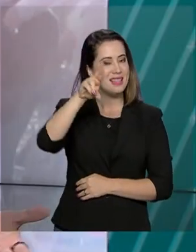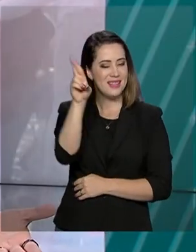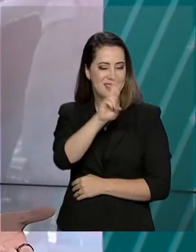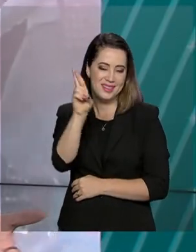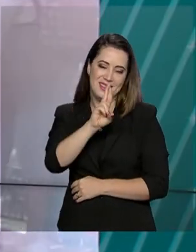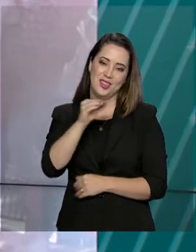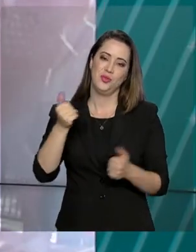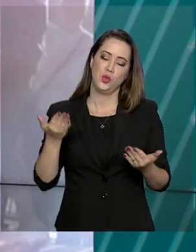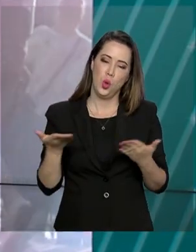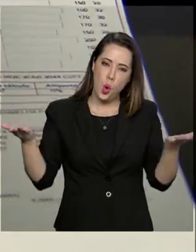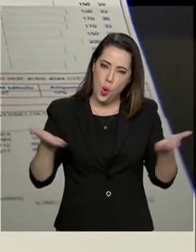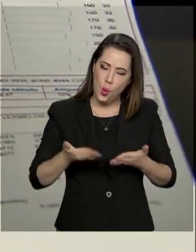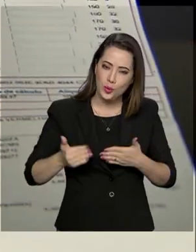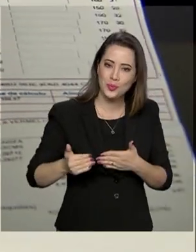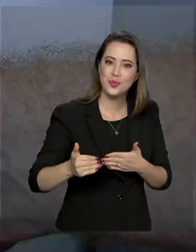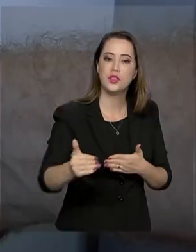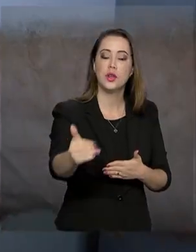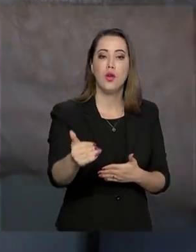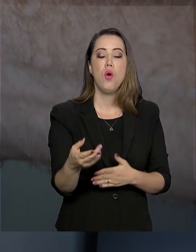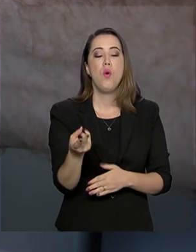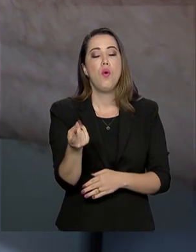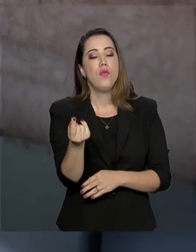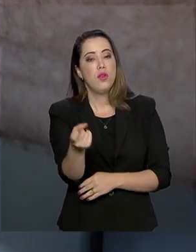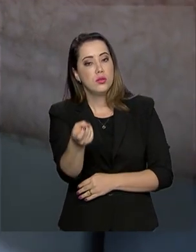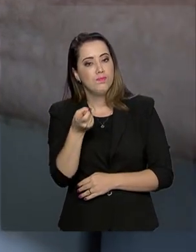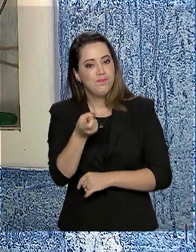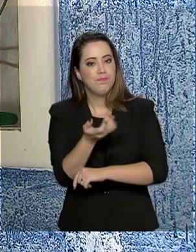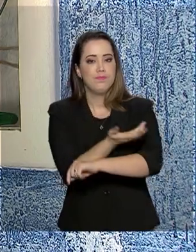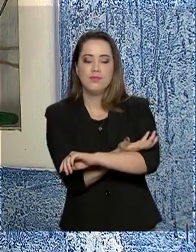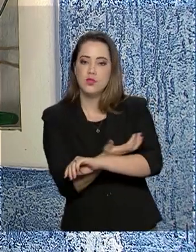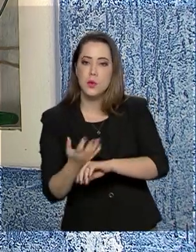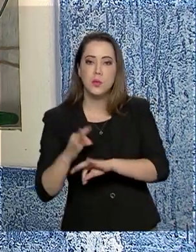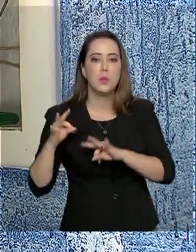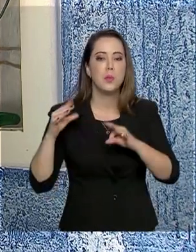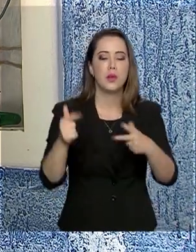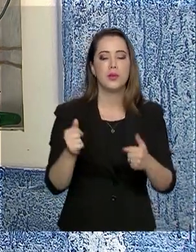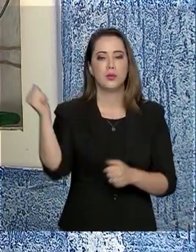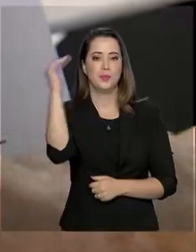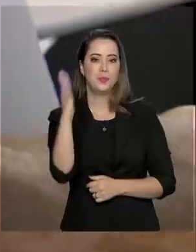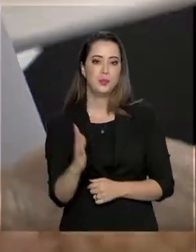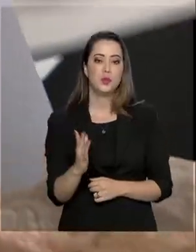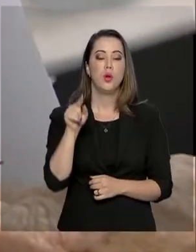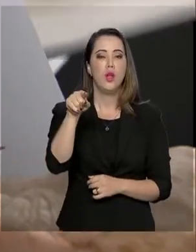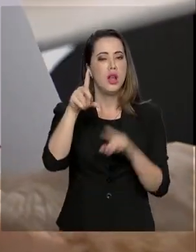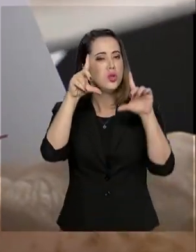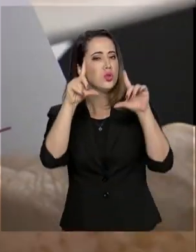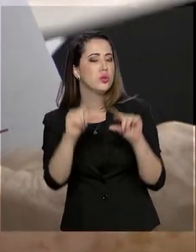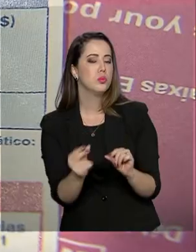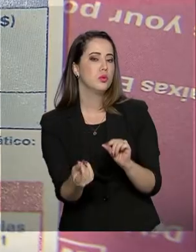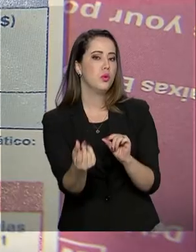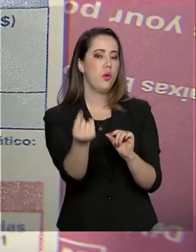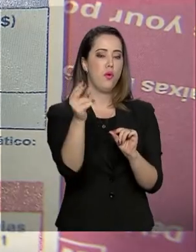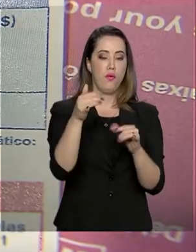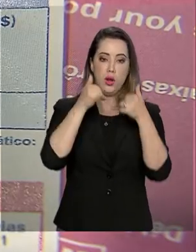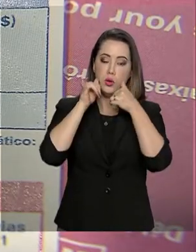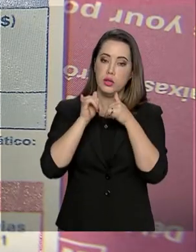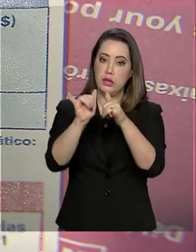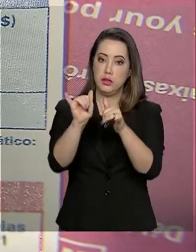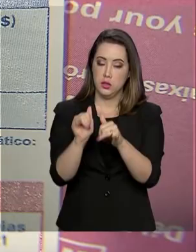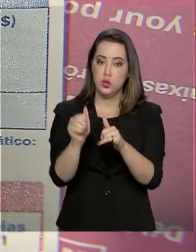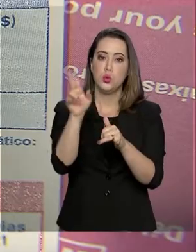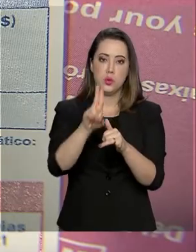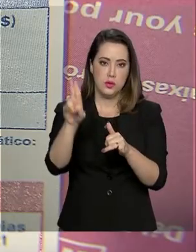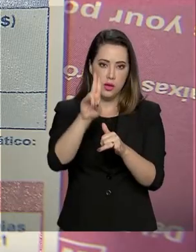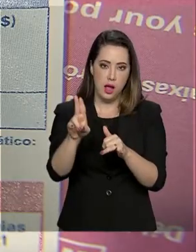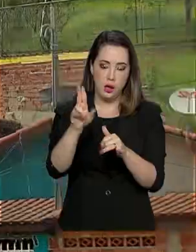A partir de hoje, entra em vigor a tarifa branca para todos os consumidores. Ela reduz o preço da energia fora do